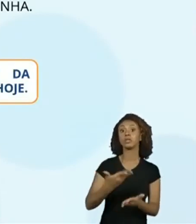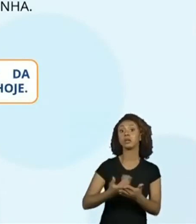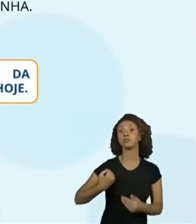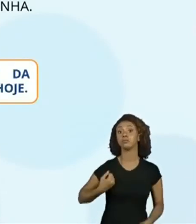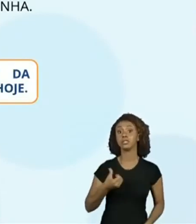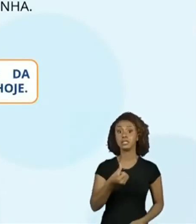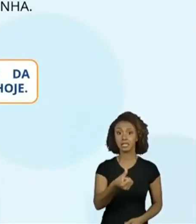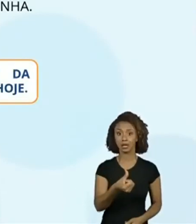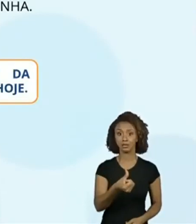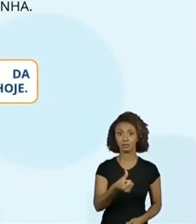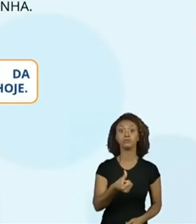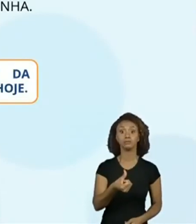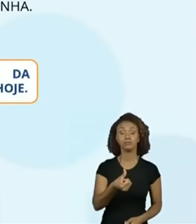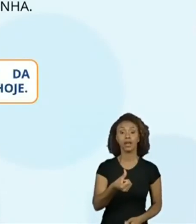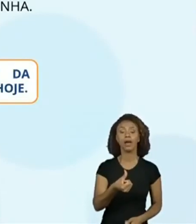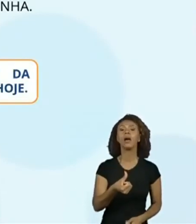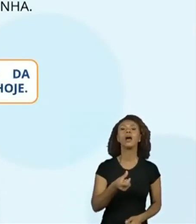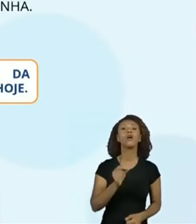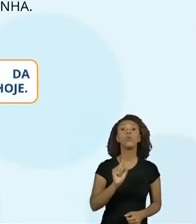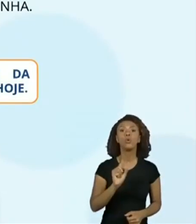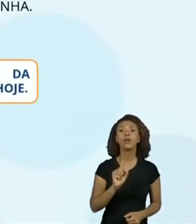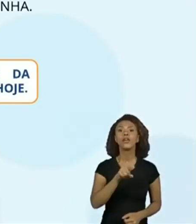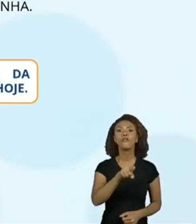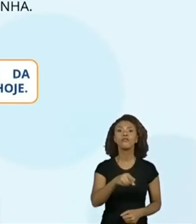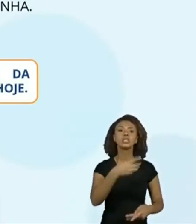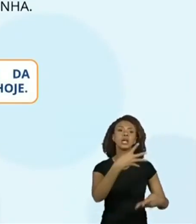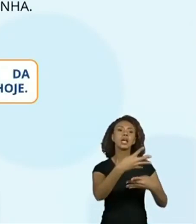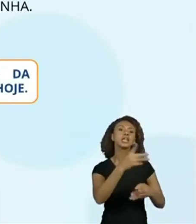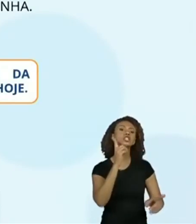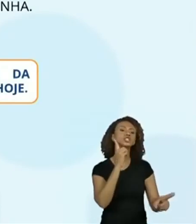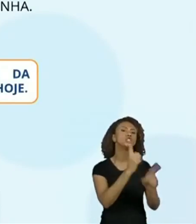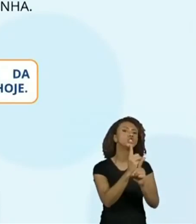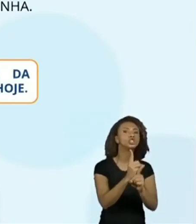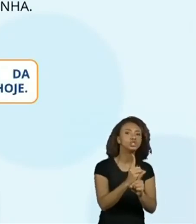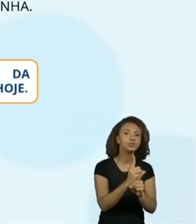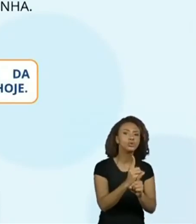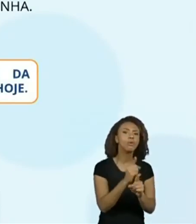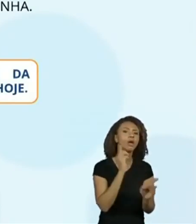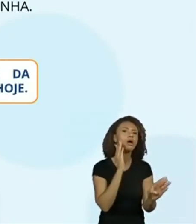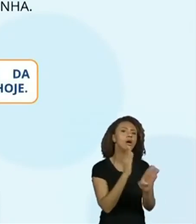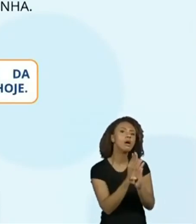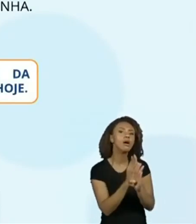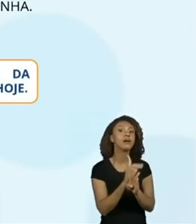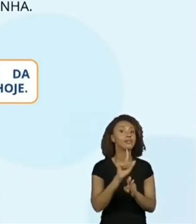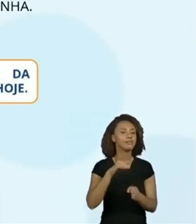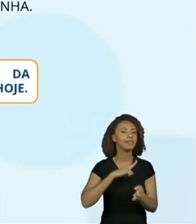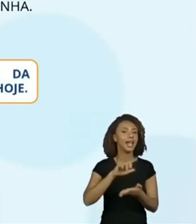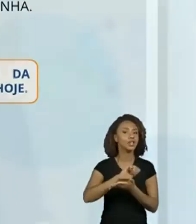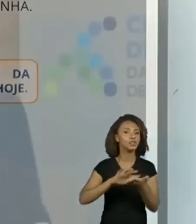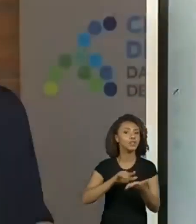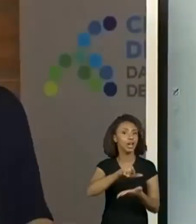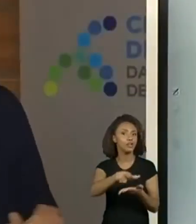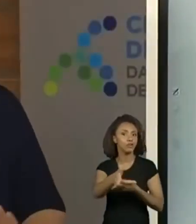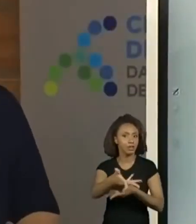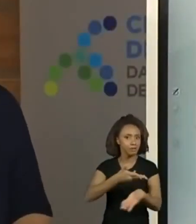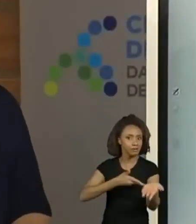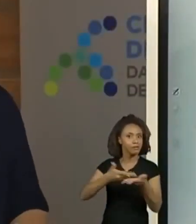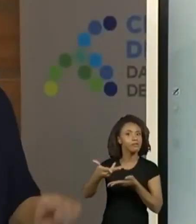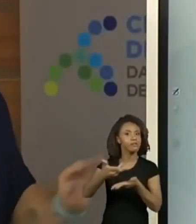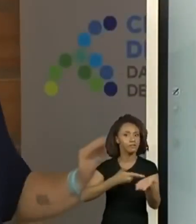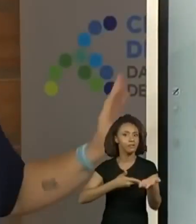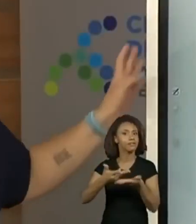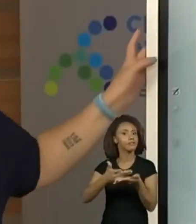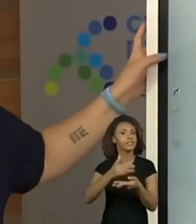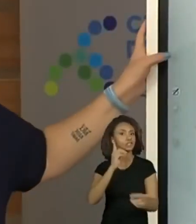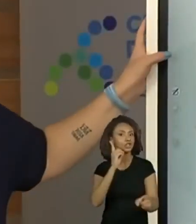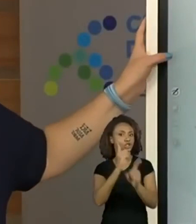que também é da sequência, que é descubra qual é a quadrinha. A gente vai ter uma atividade de interação com vocês, para vocês descobrirem. Ok?